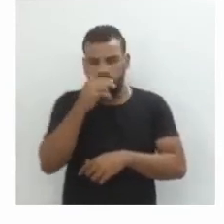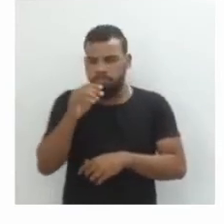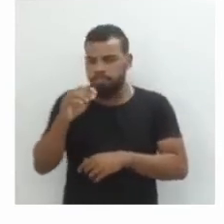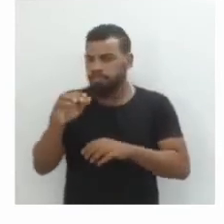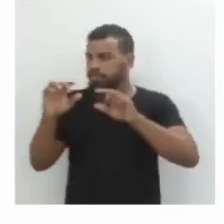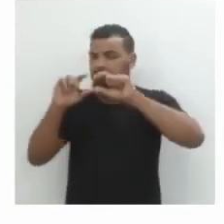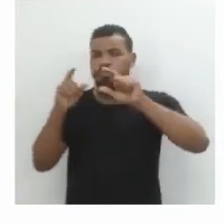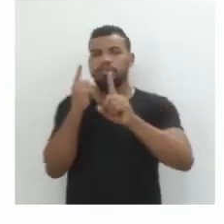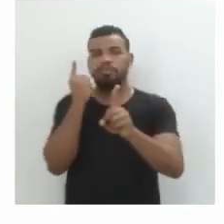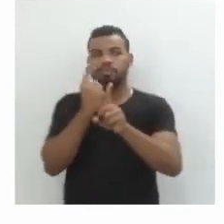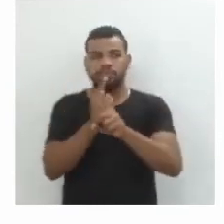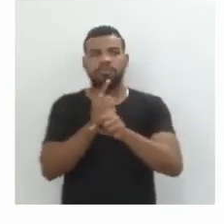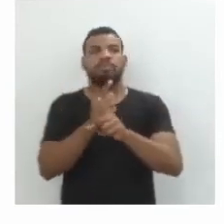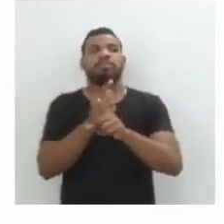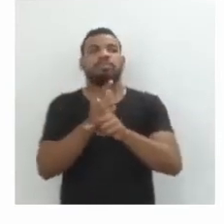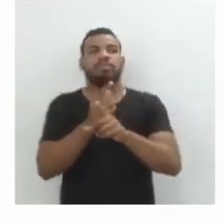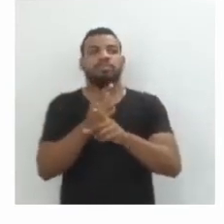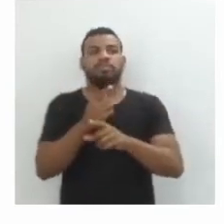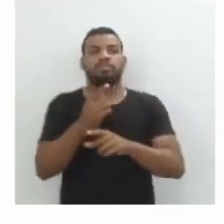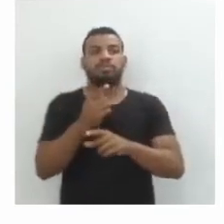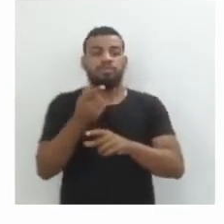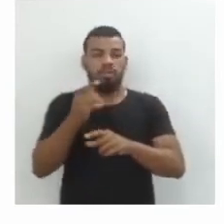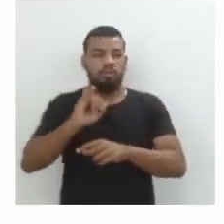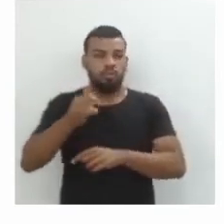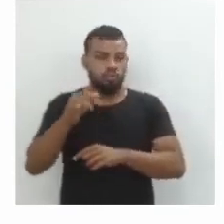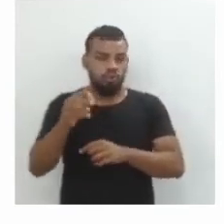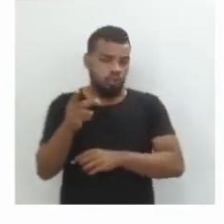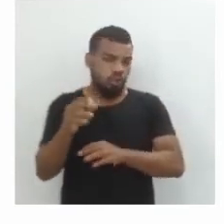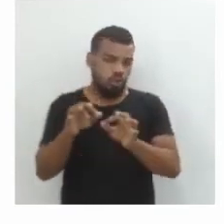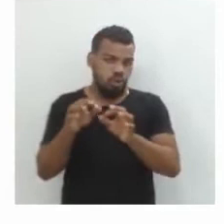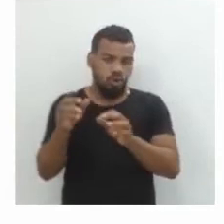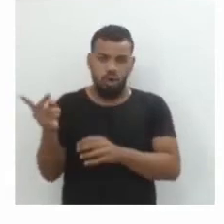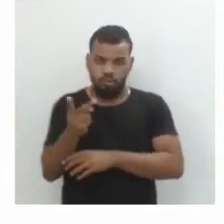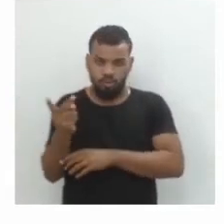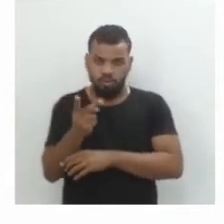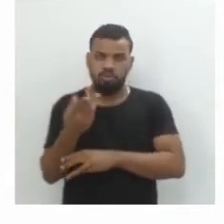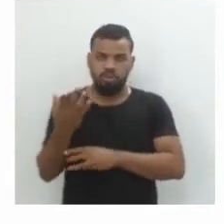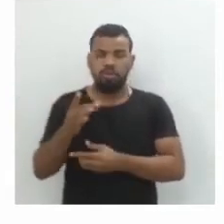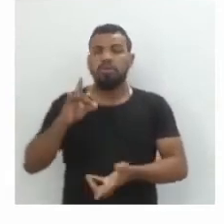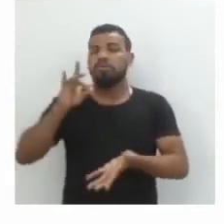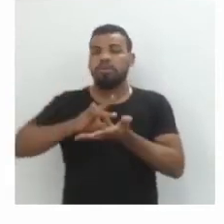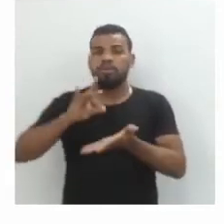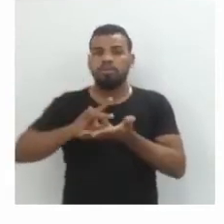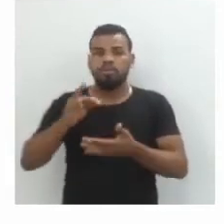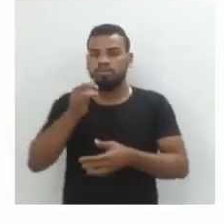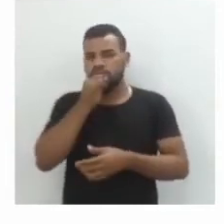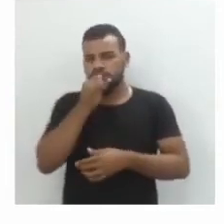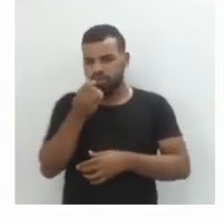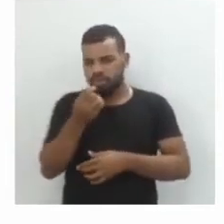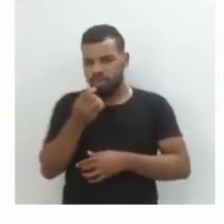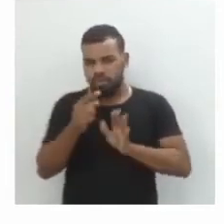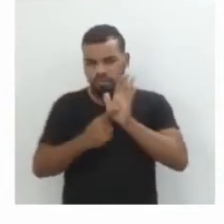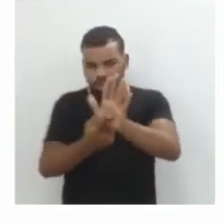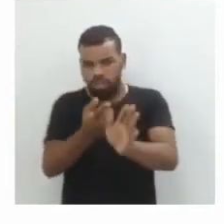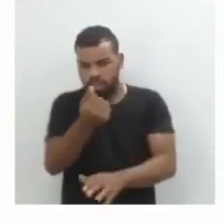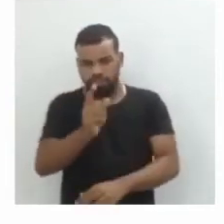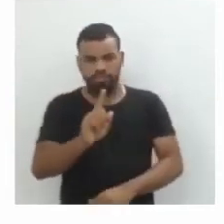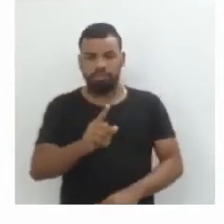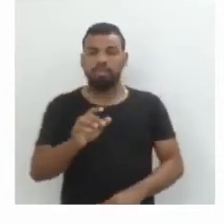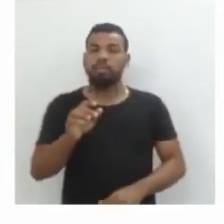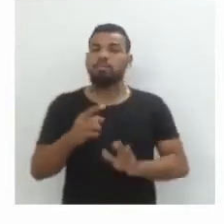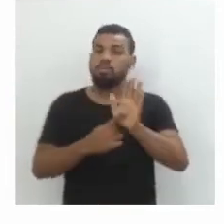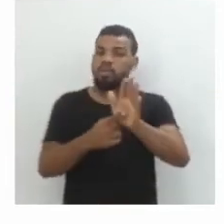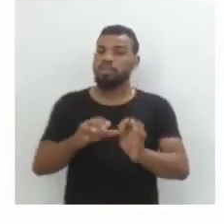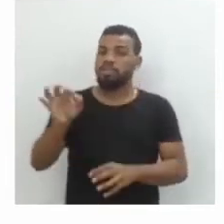geral para determinar o montante a esses juros compostos. Na verdade, ele não dá o capital. Ele deu a